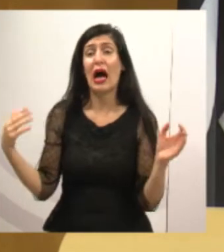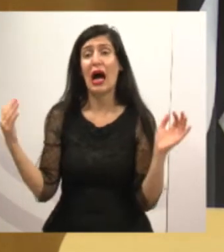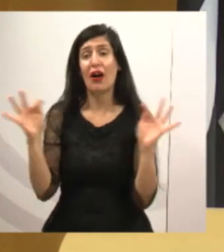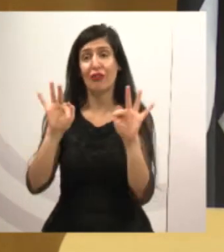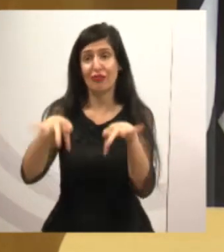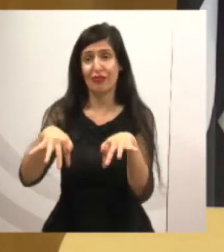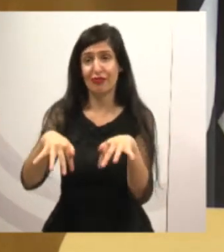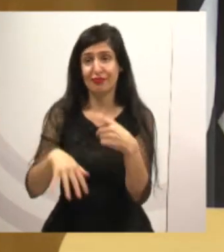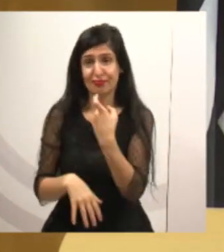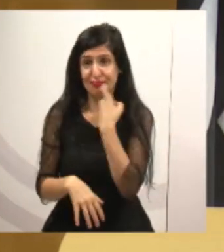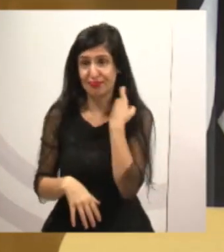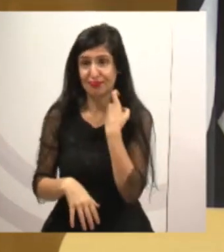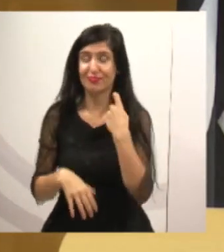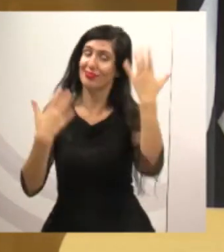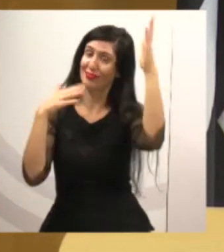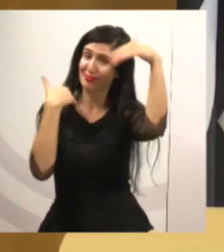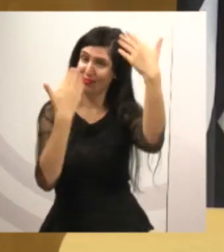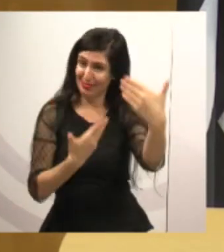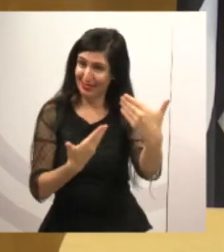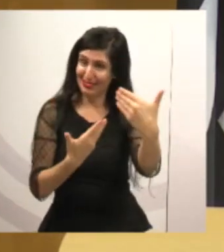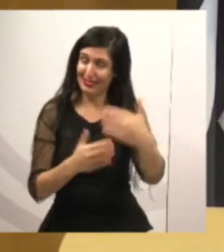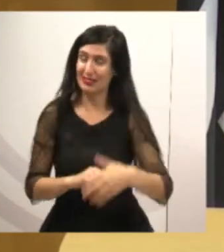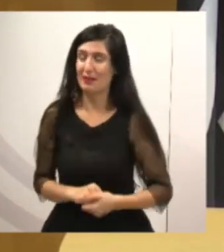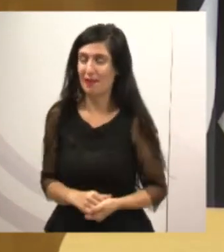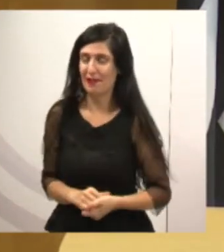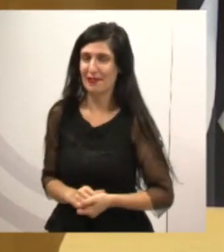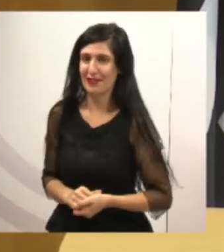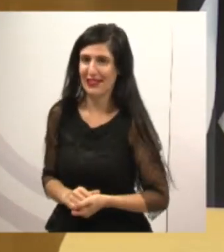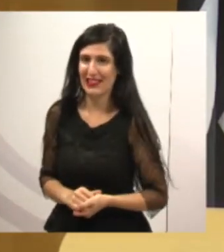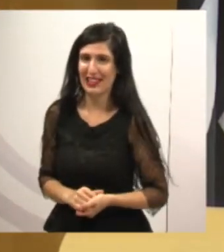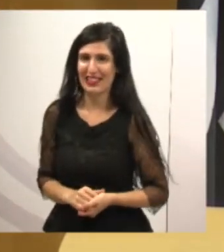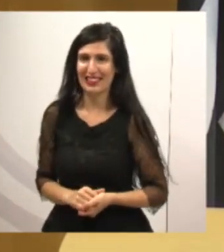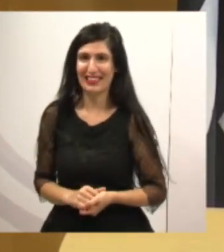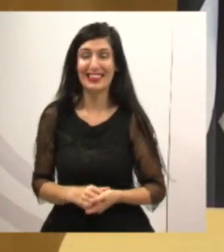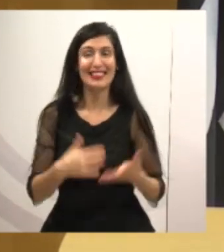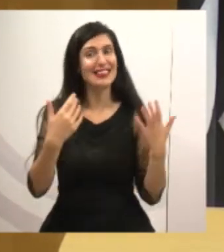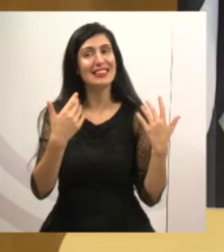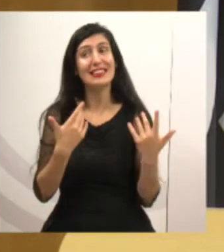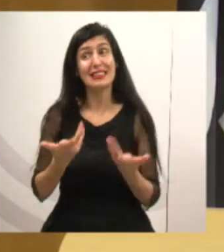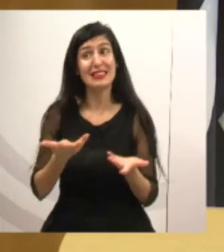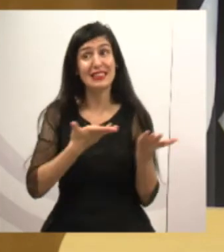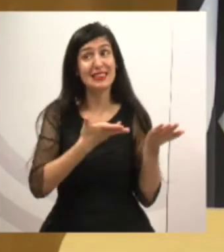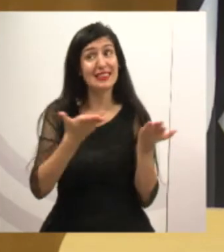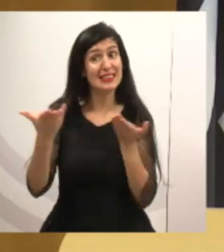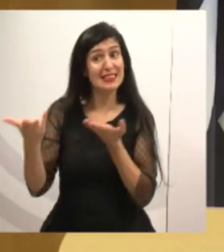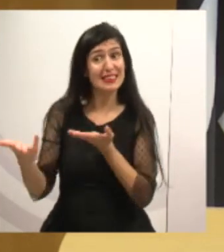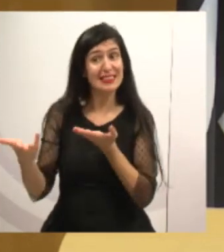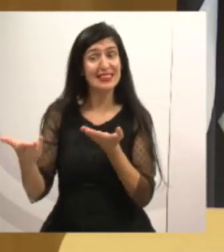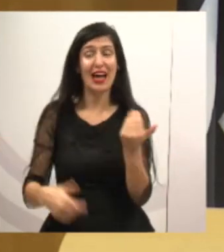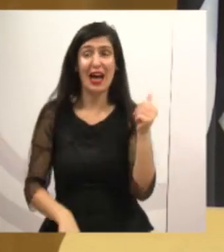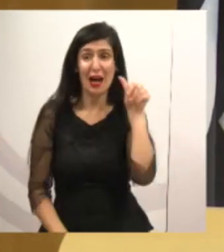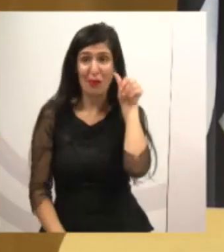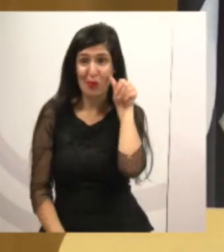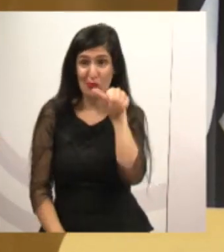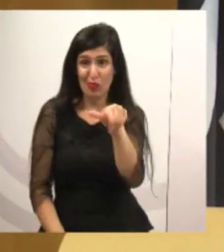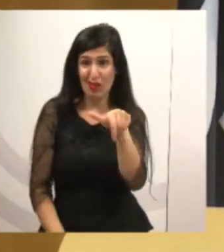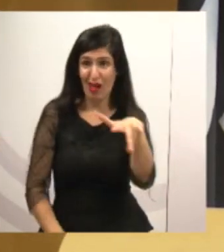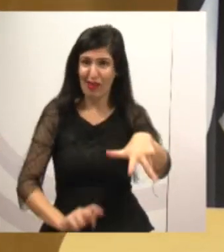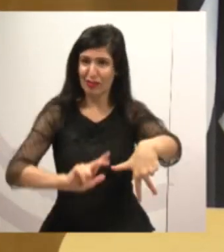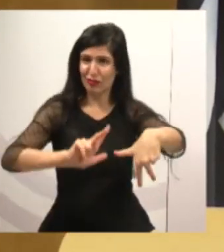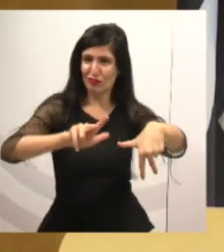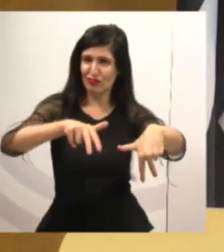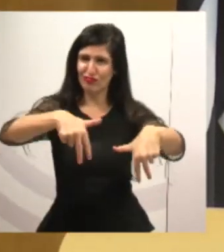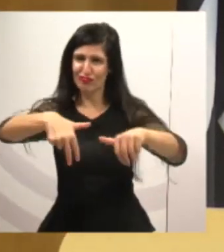o título aí, com a sessão solene e a apresentação das mulheres, mulheres